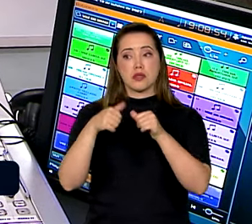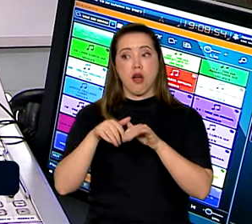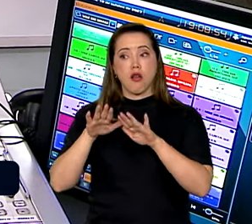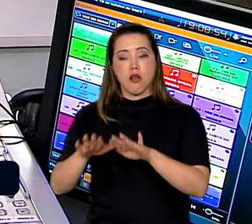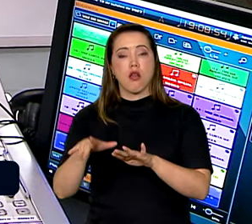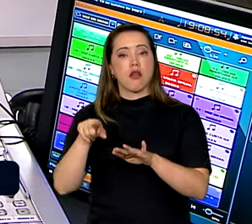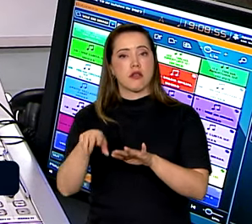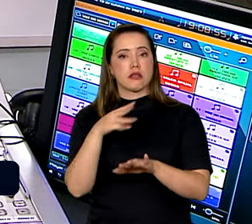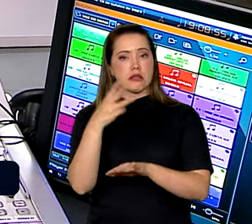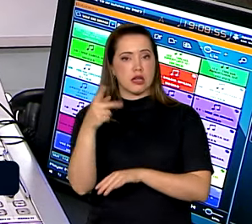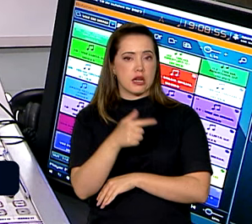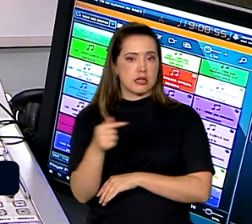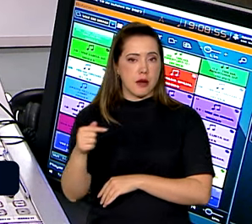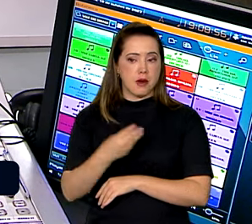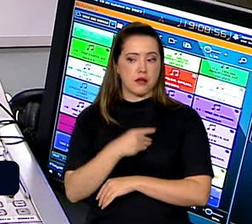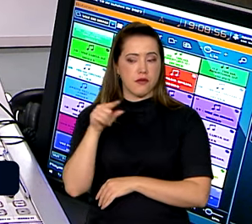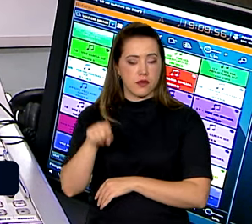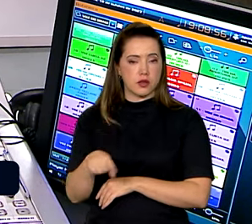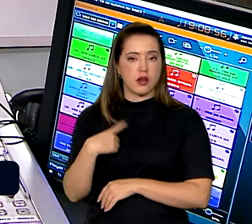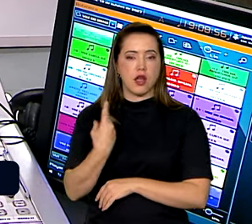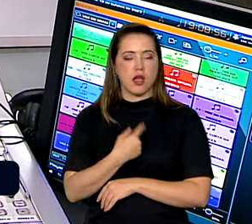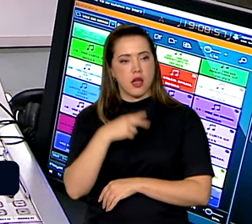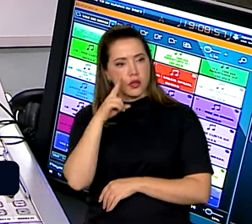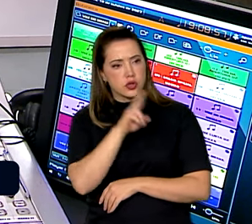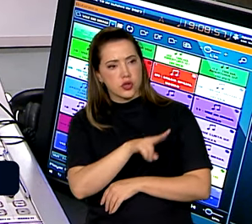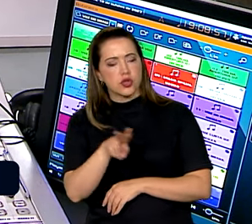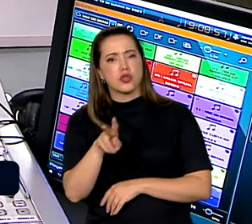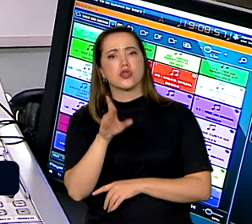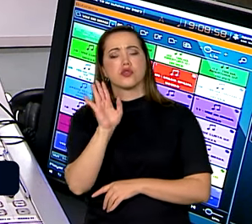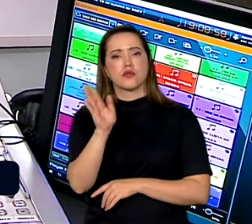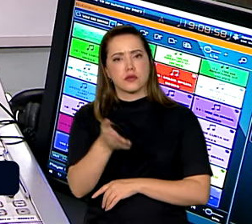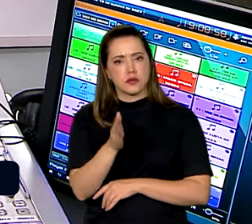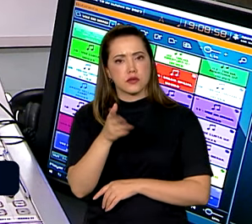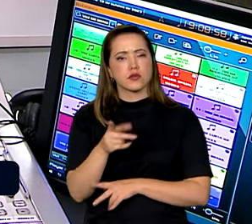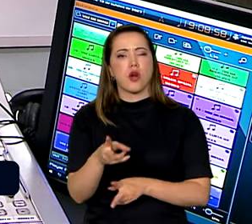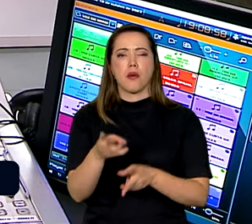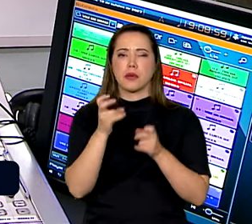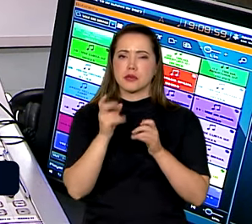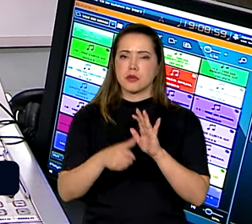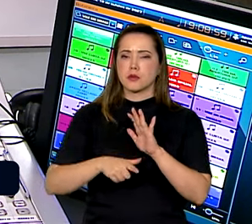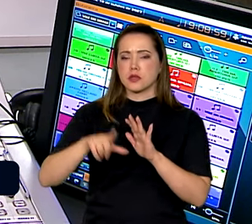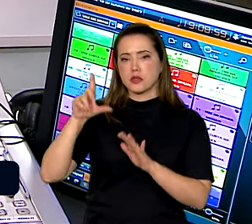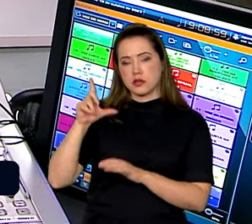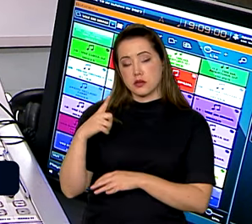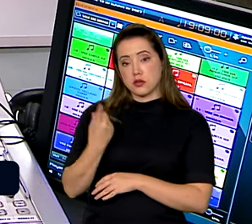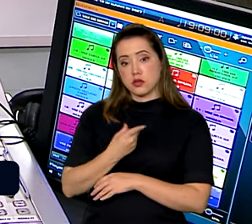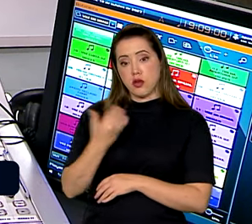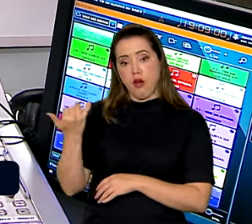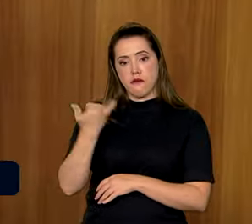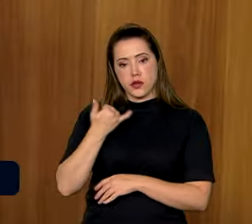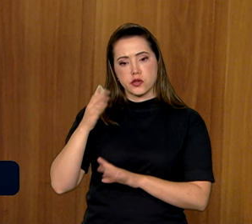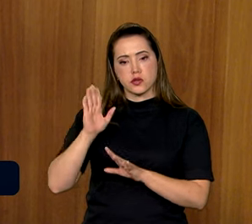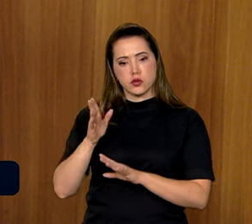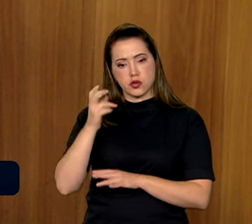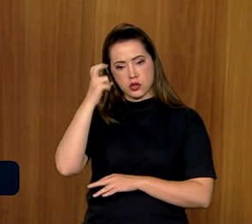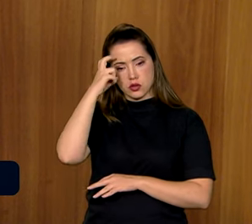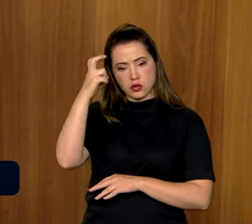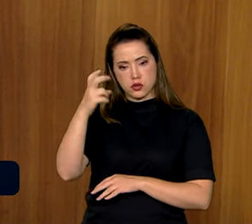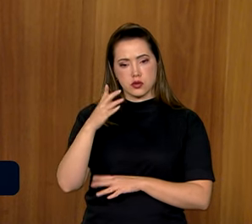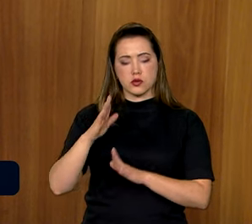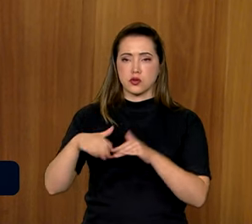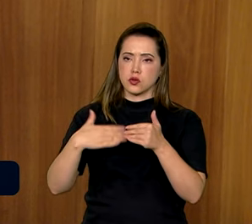terra indígena durante três semanas, e nós confirmamos aquilo que desconfiávamos, e as informações que obtivemos também de inteligência